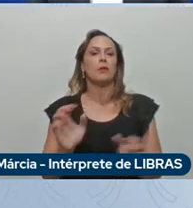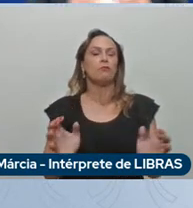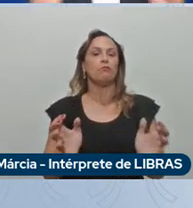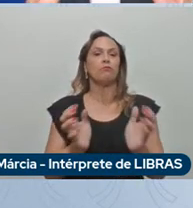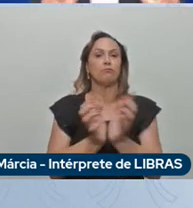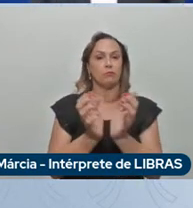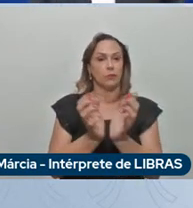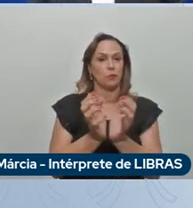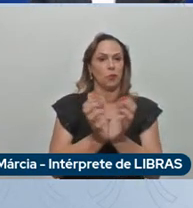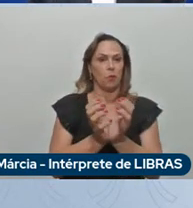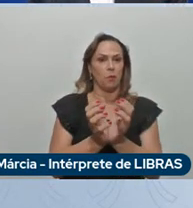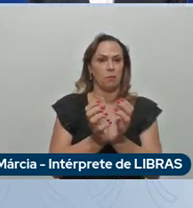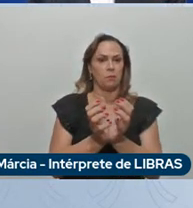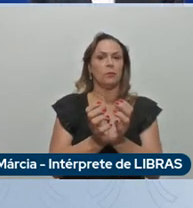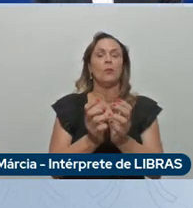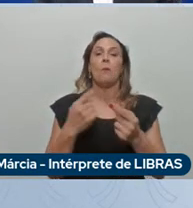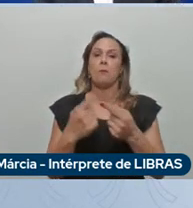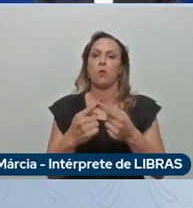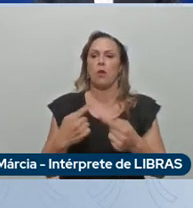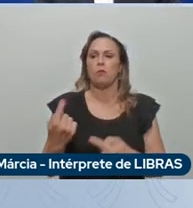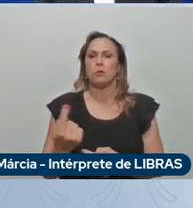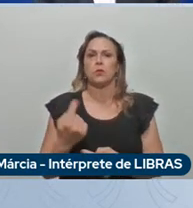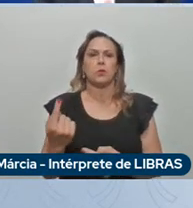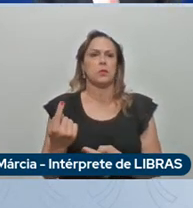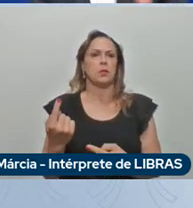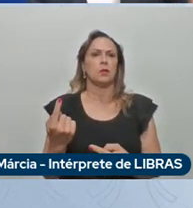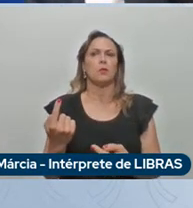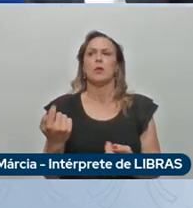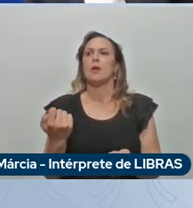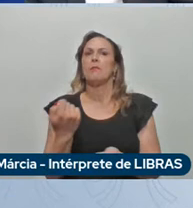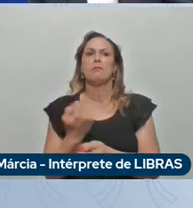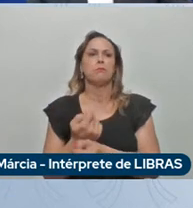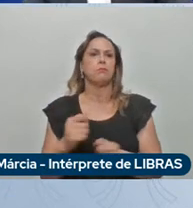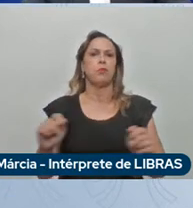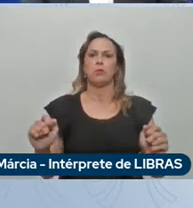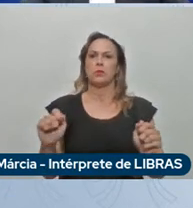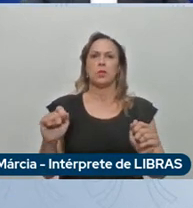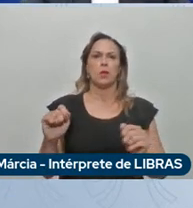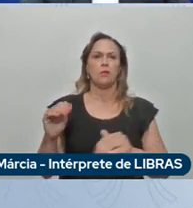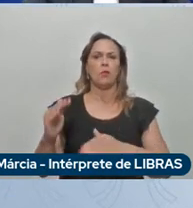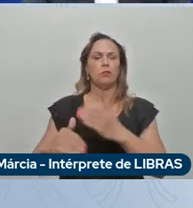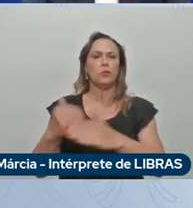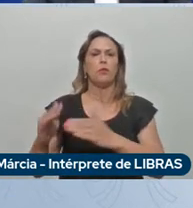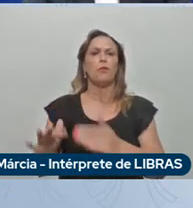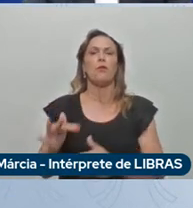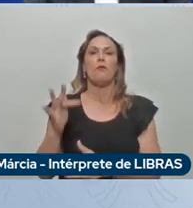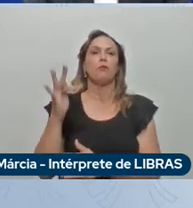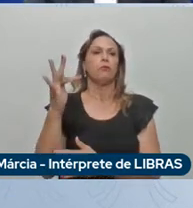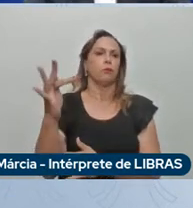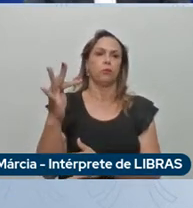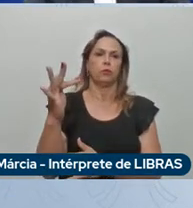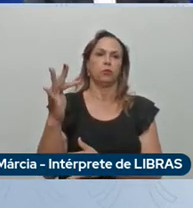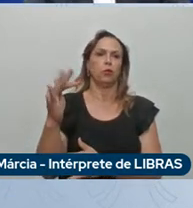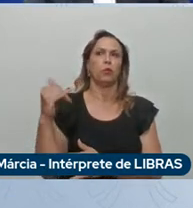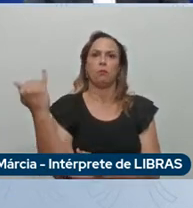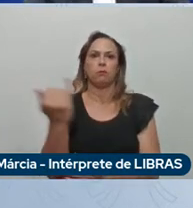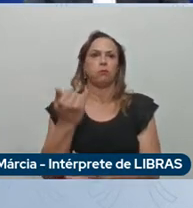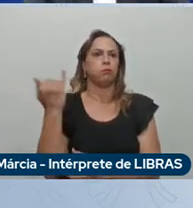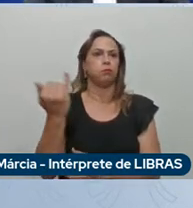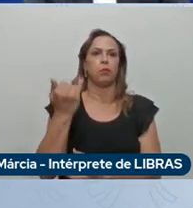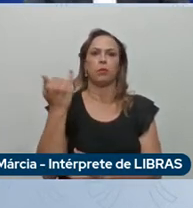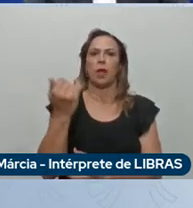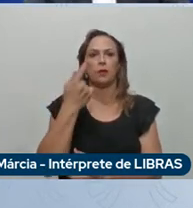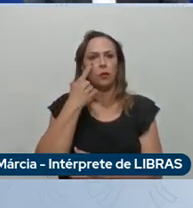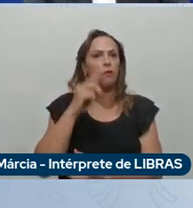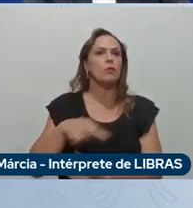sozinhos nós não temos a possibilidade de triar um futuro tão complexo e tão importante como vocês